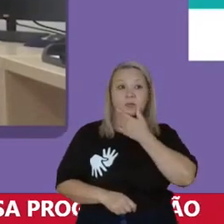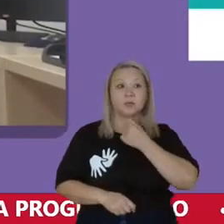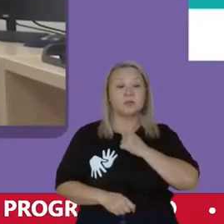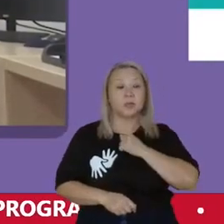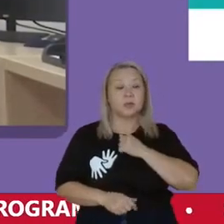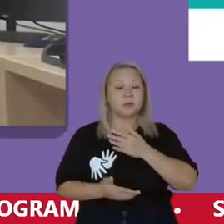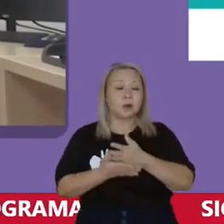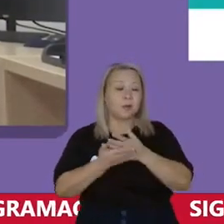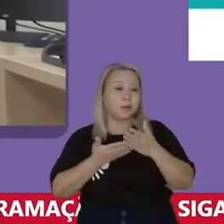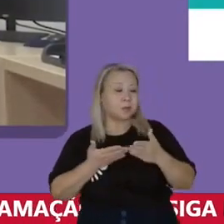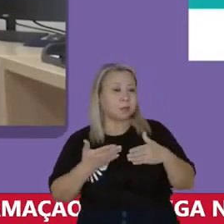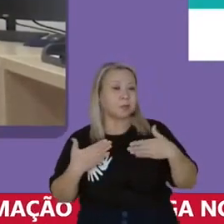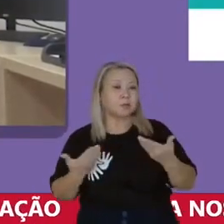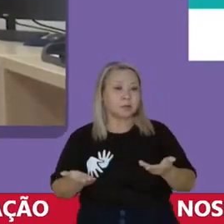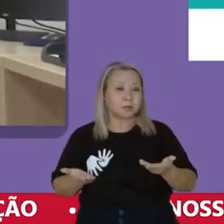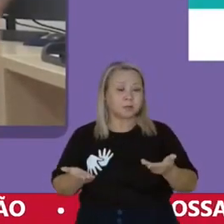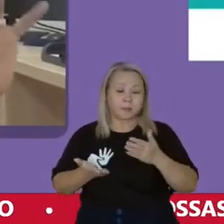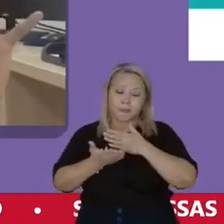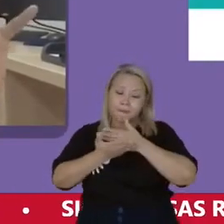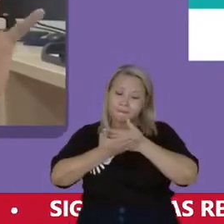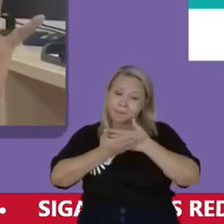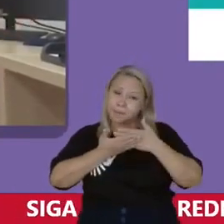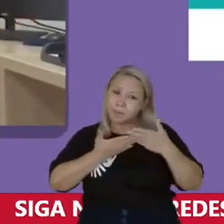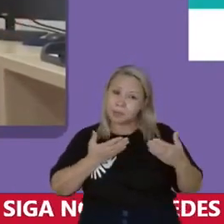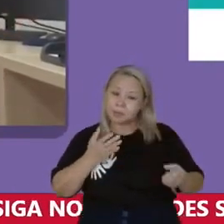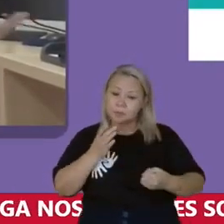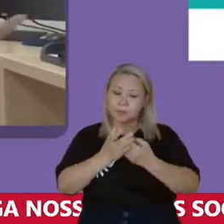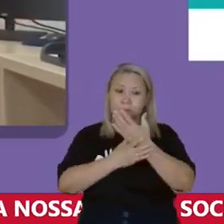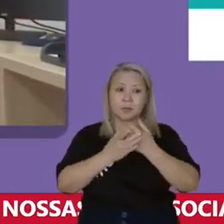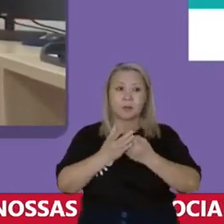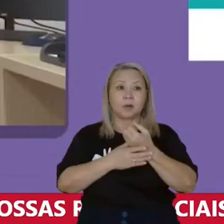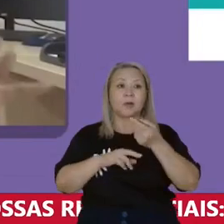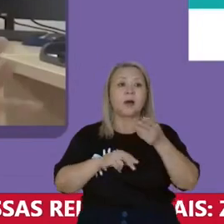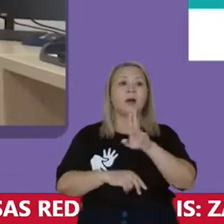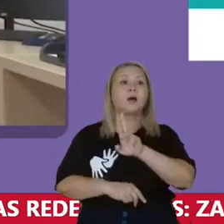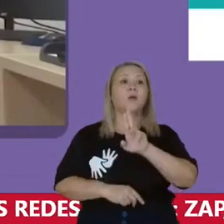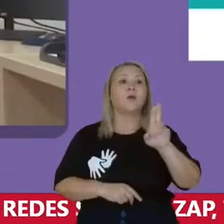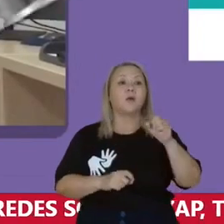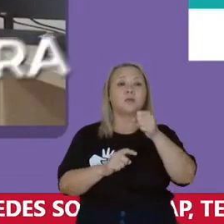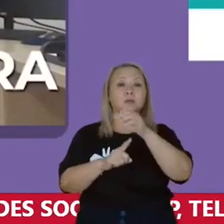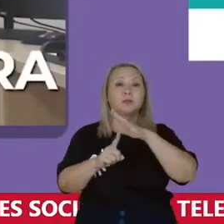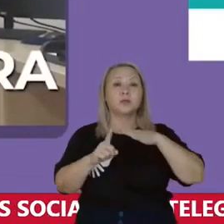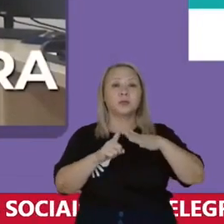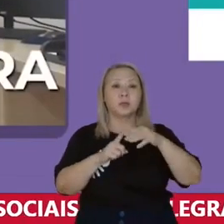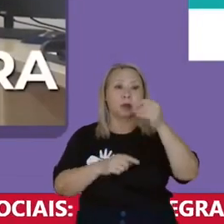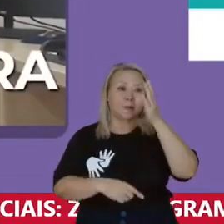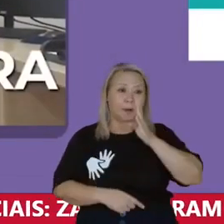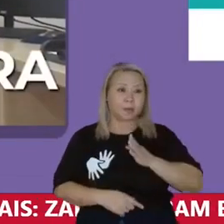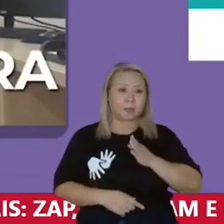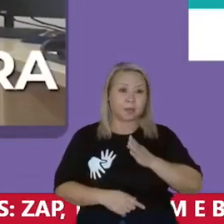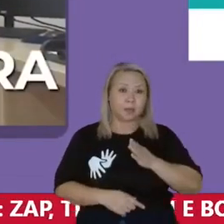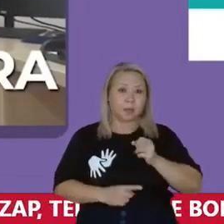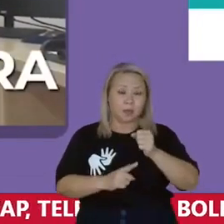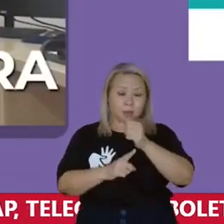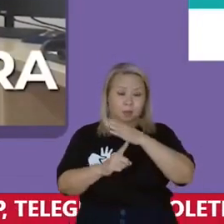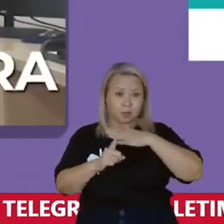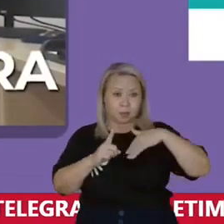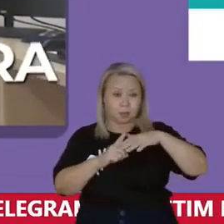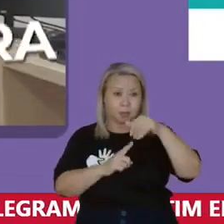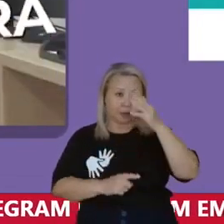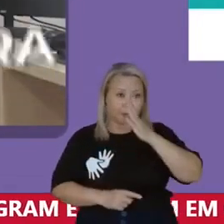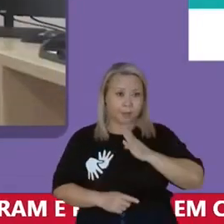partir daí então Nós começamos a criar essa chamada sociedade brasileira Sociedade